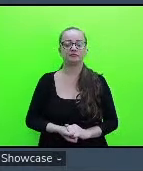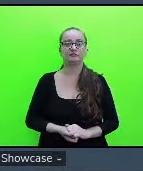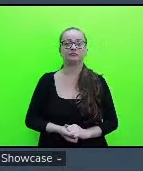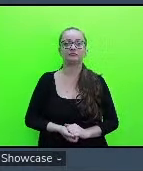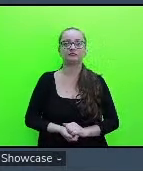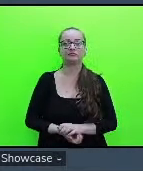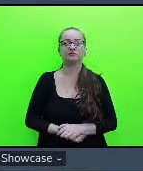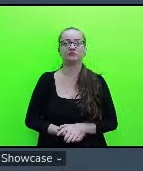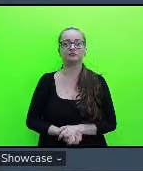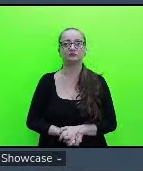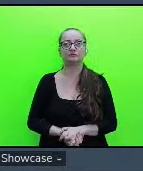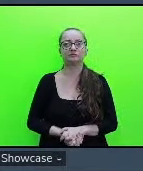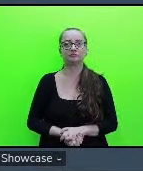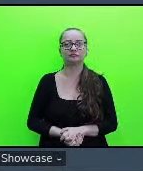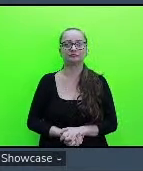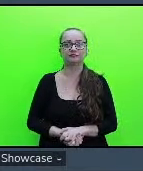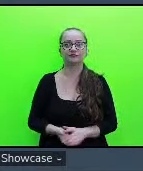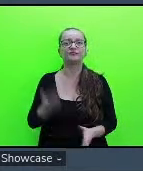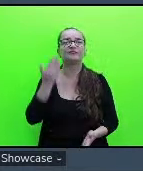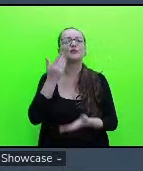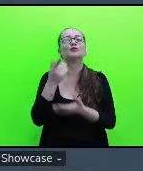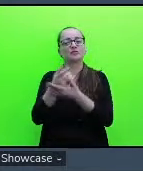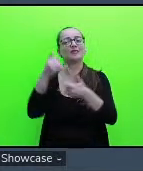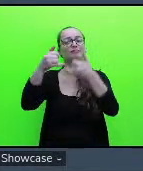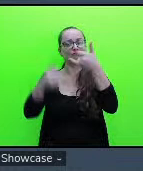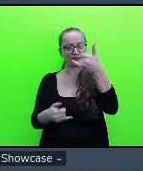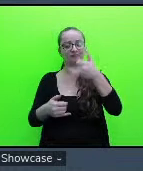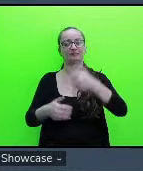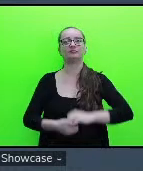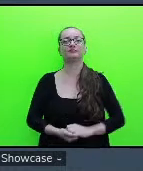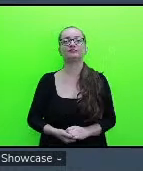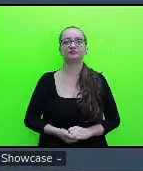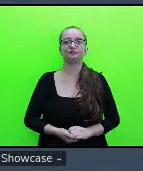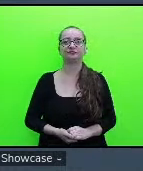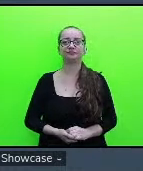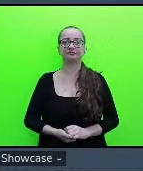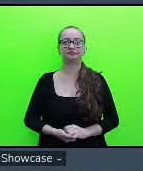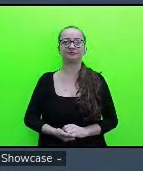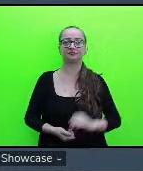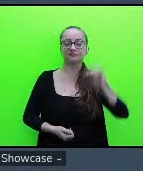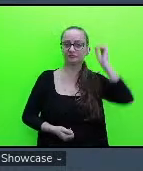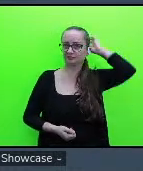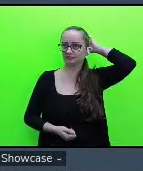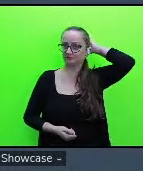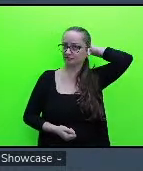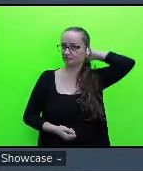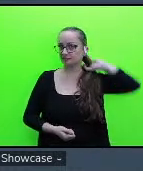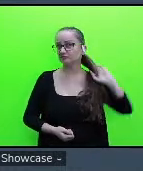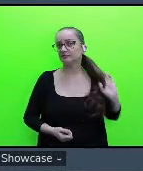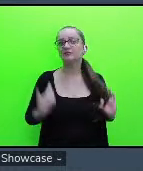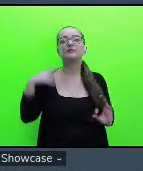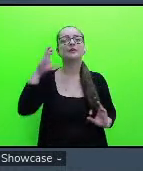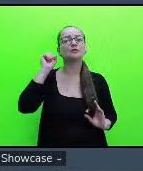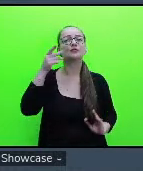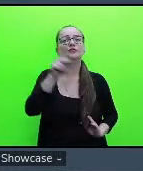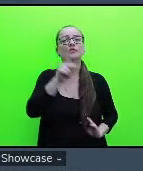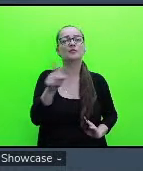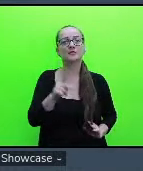é eu acho que ela que congelou a imagem eu escuto a senhora professora catarina